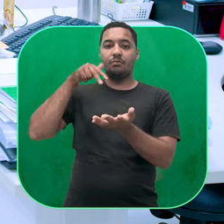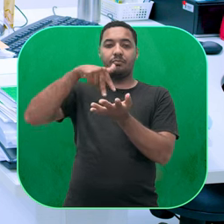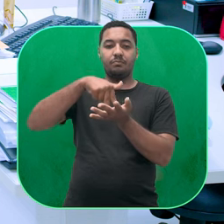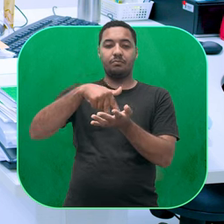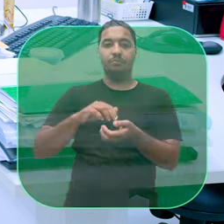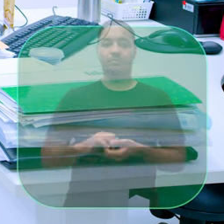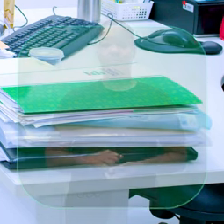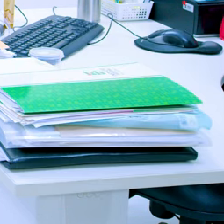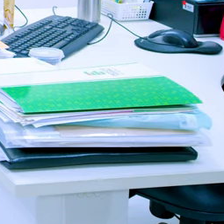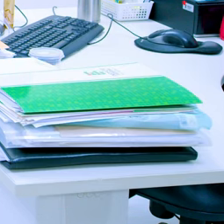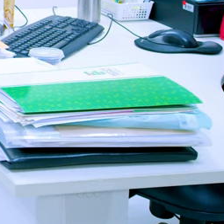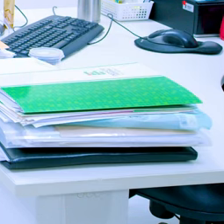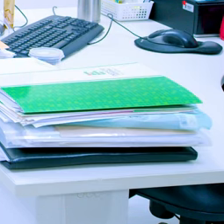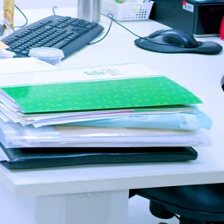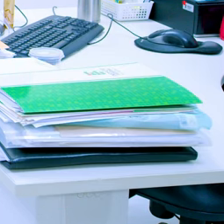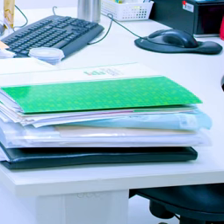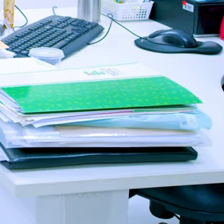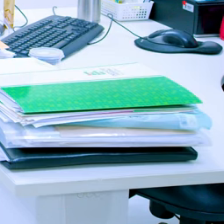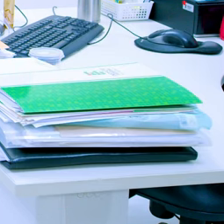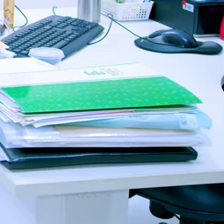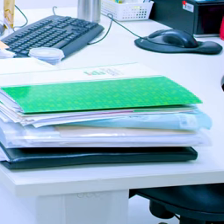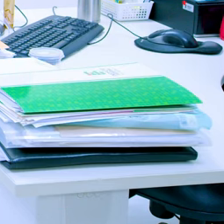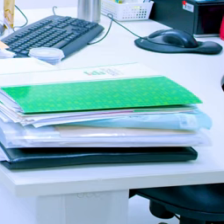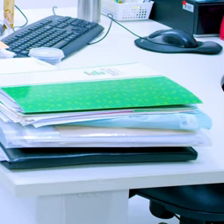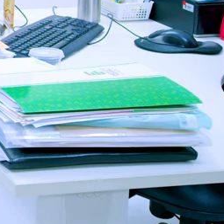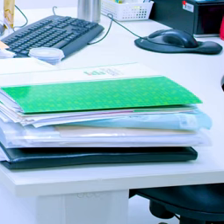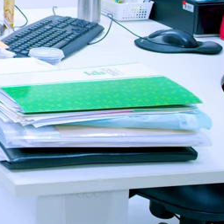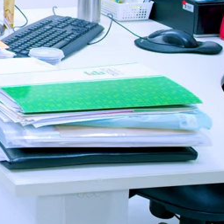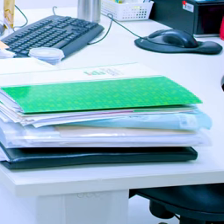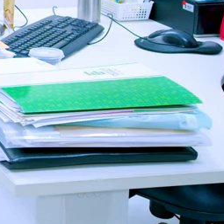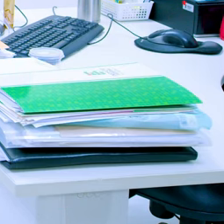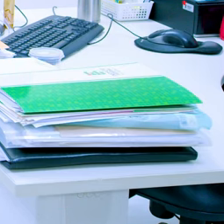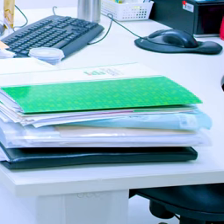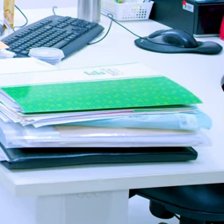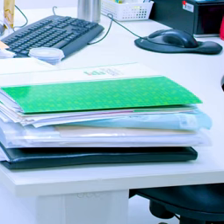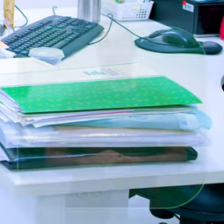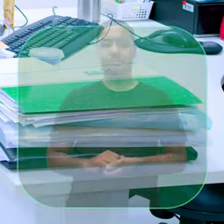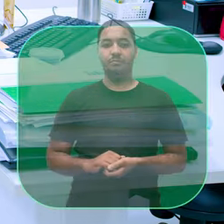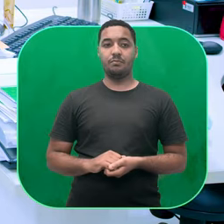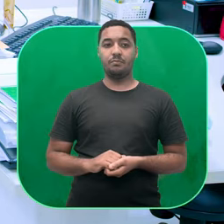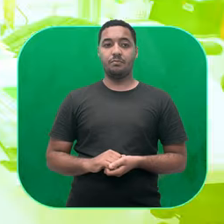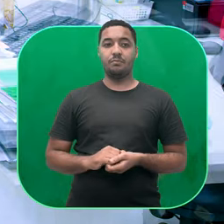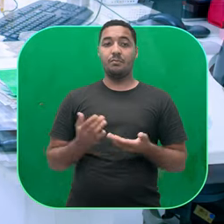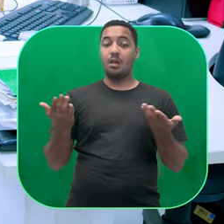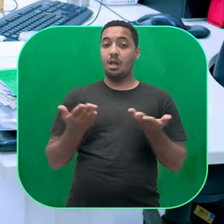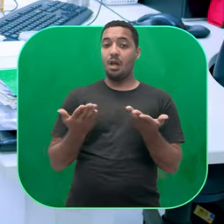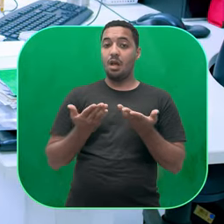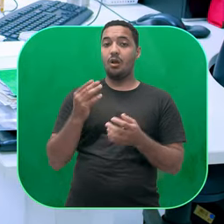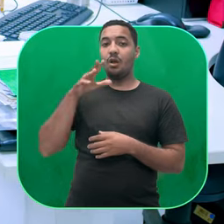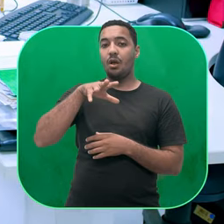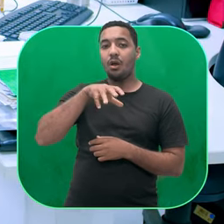auxiliar no alongamento da parte posterior da perna. Para retornar, desbloqueie os joelhos e desenrole a sua coluna aos poucos.